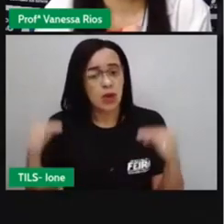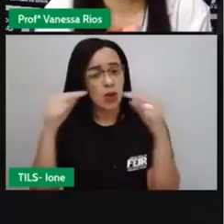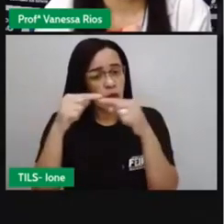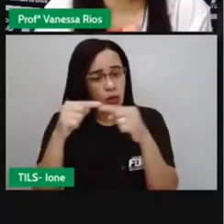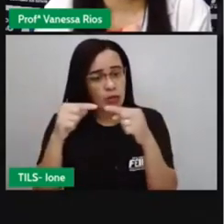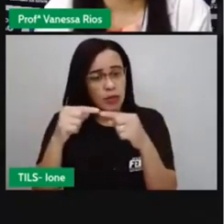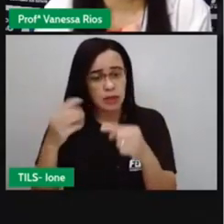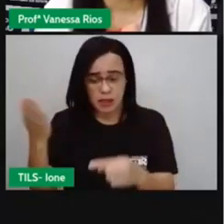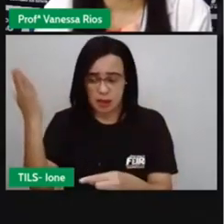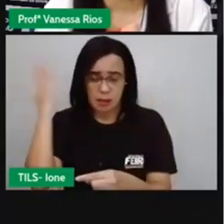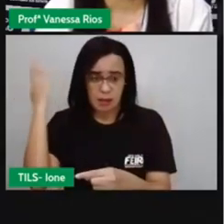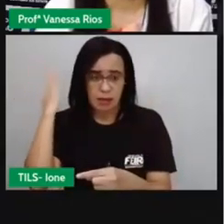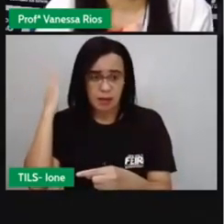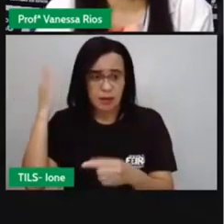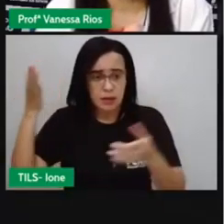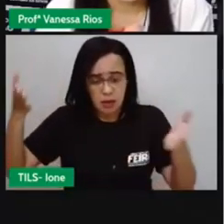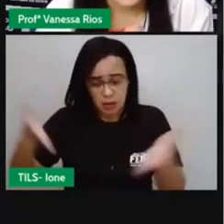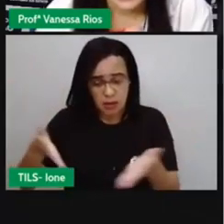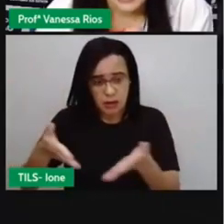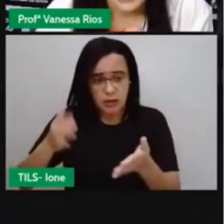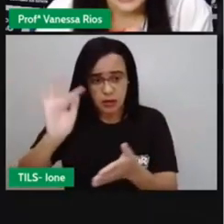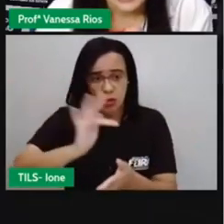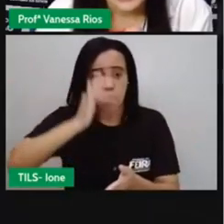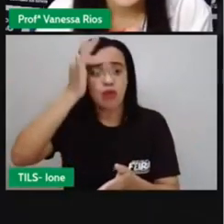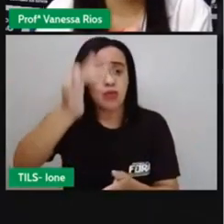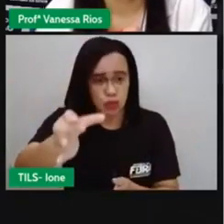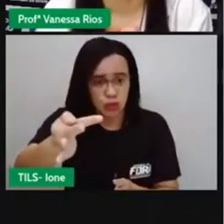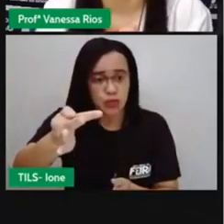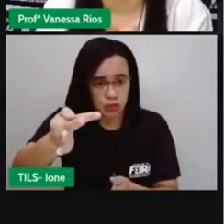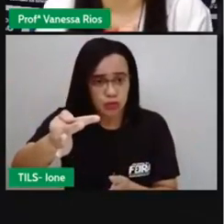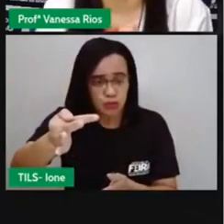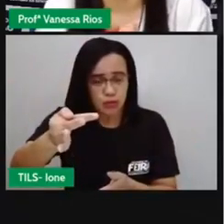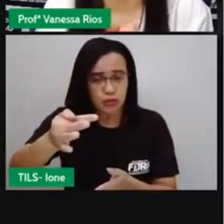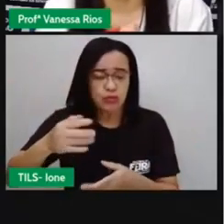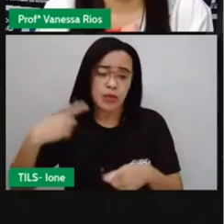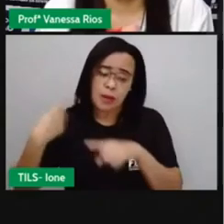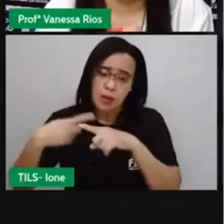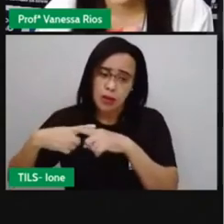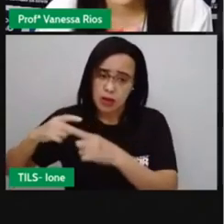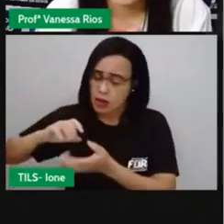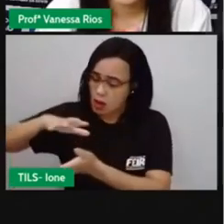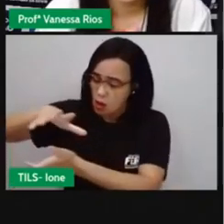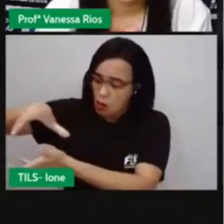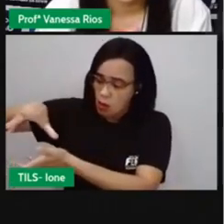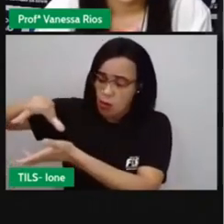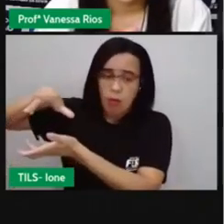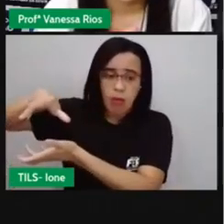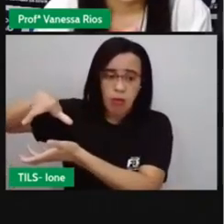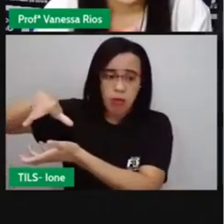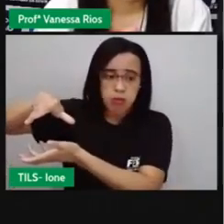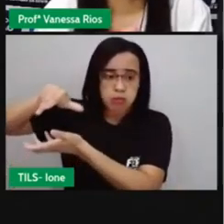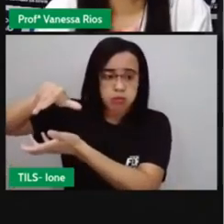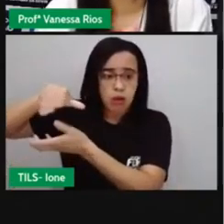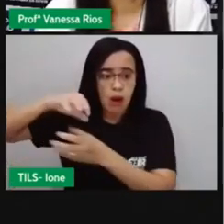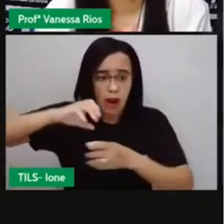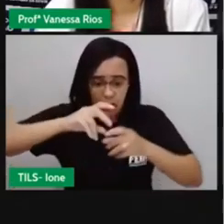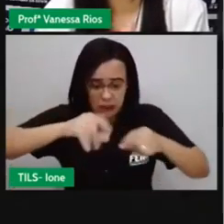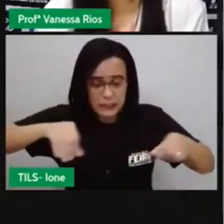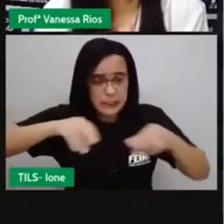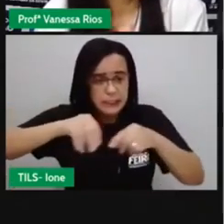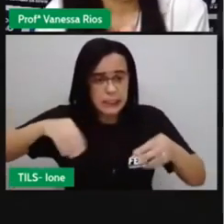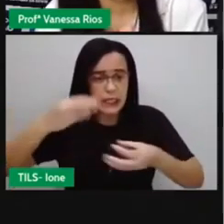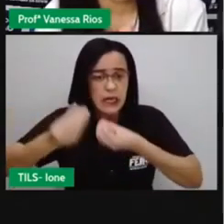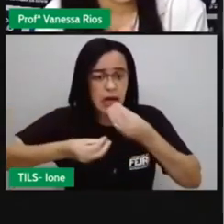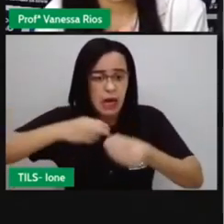observar. Nós temos aí um planeta andando numa corda bamba. E aí por um